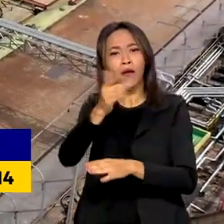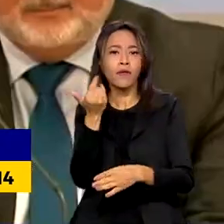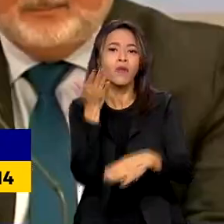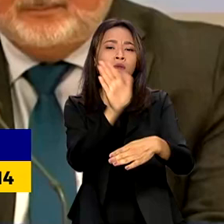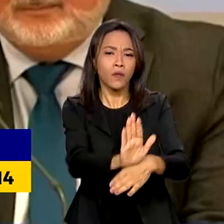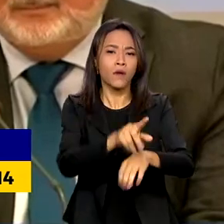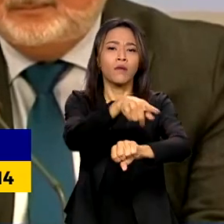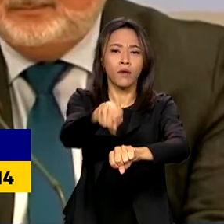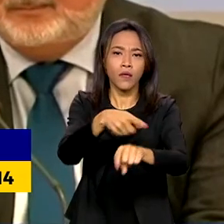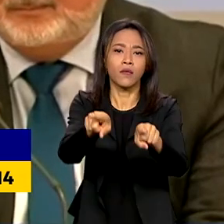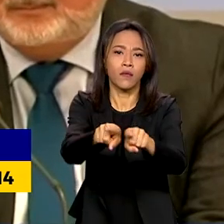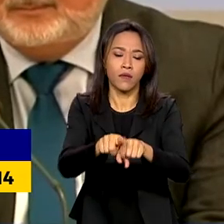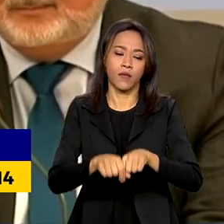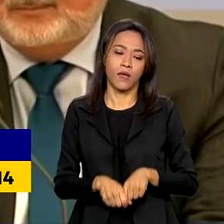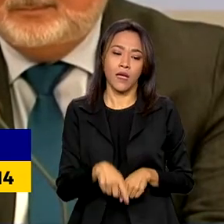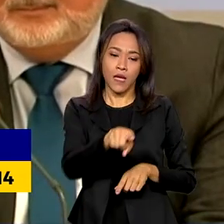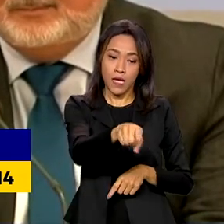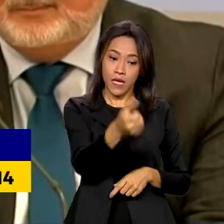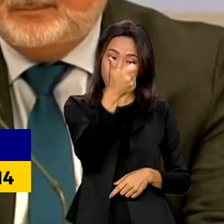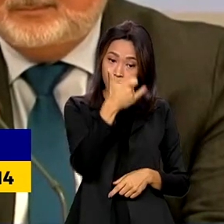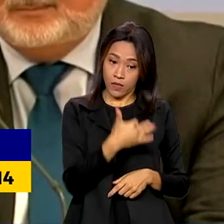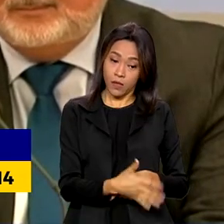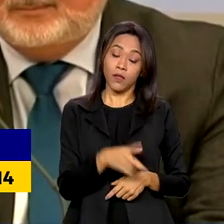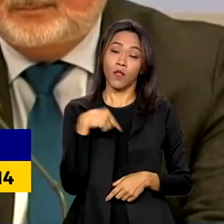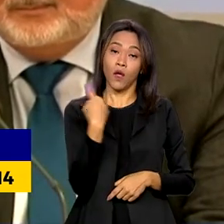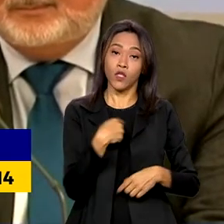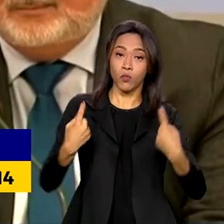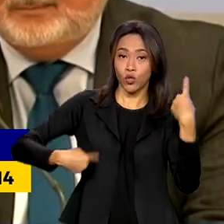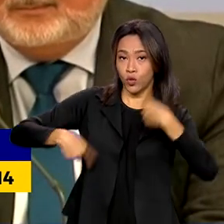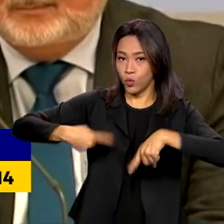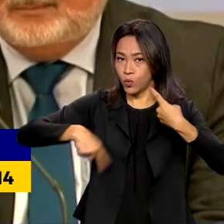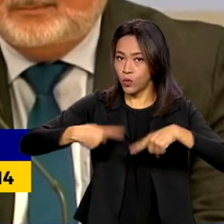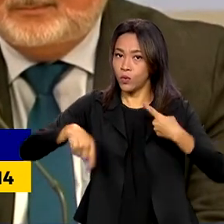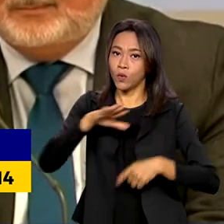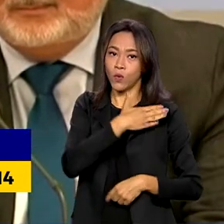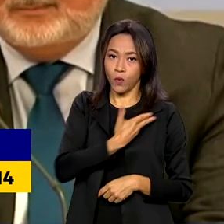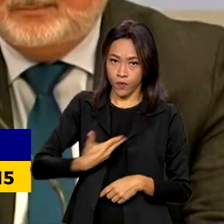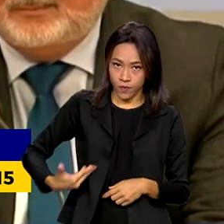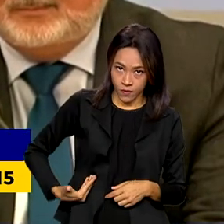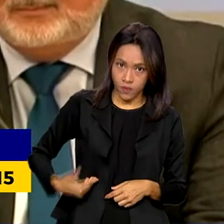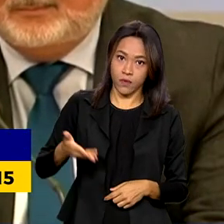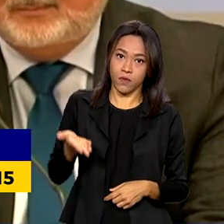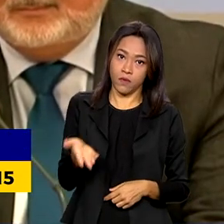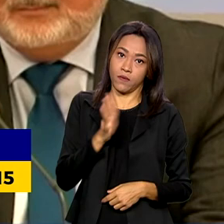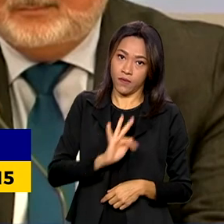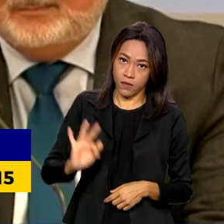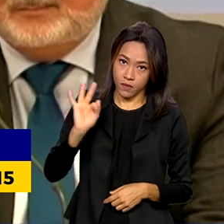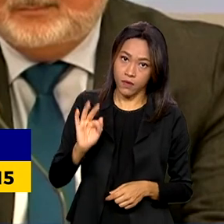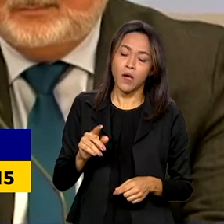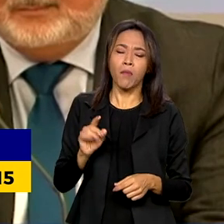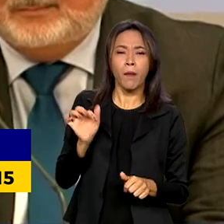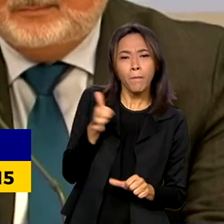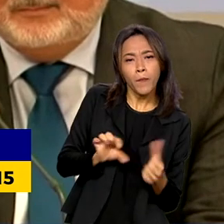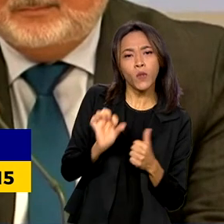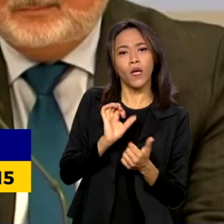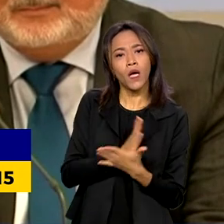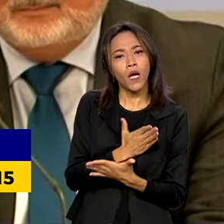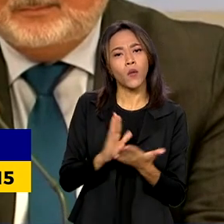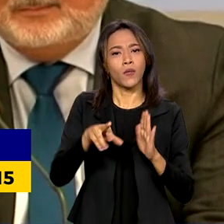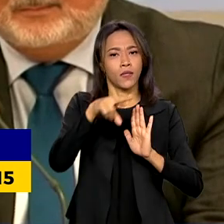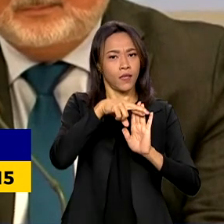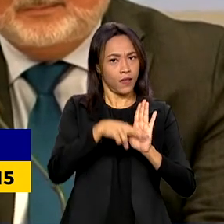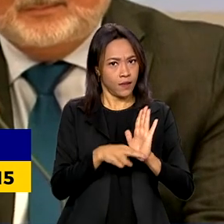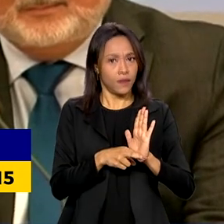país. Nós estamos discutindo com o governo, com Ministério da Fazenda, com a Casa Civil, para alterar algumas regras e